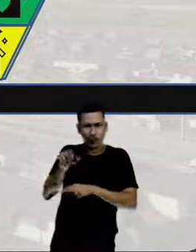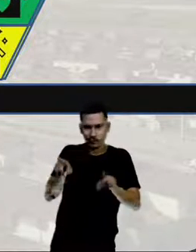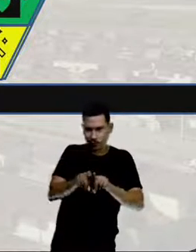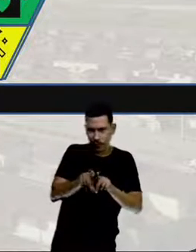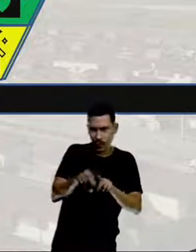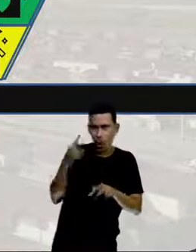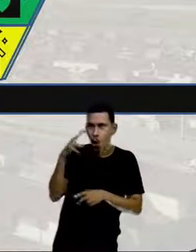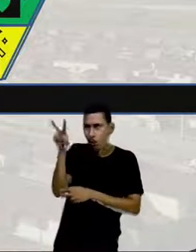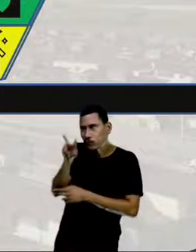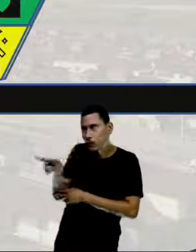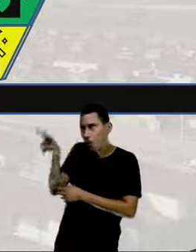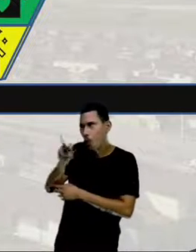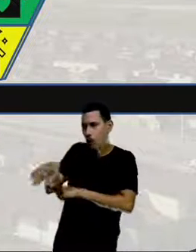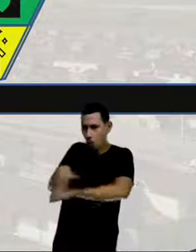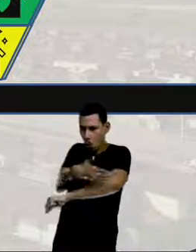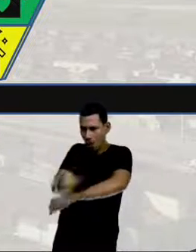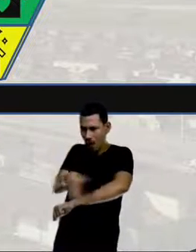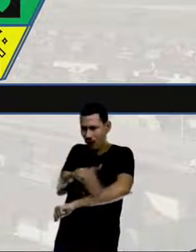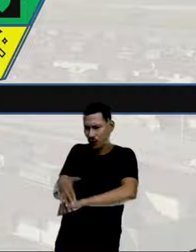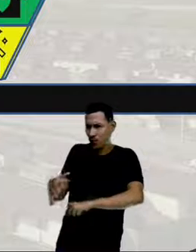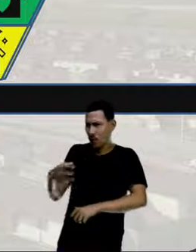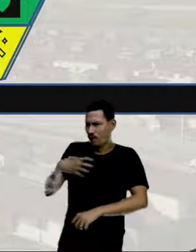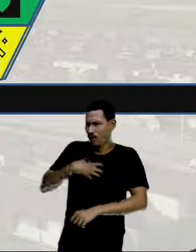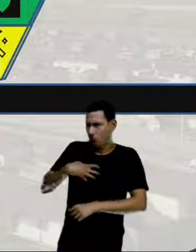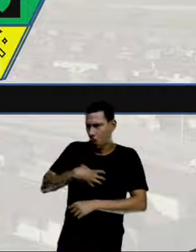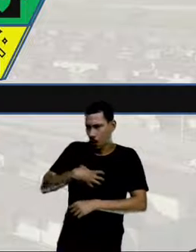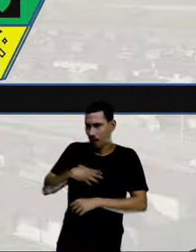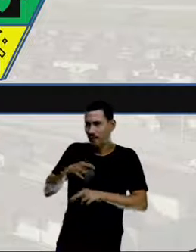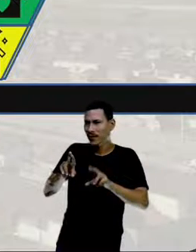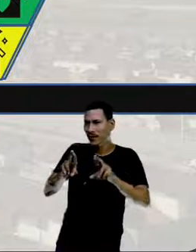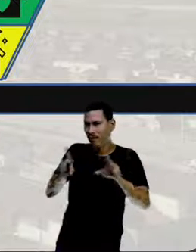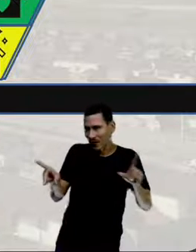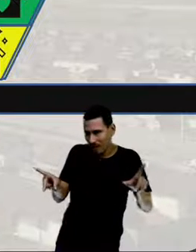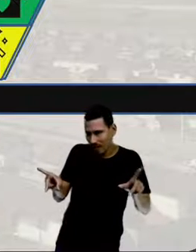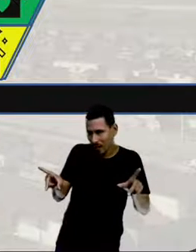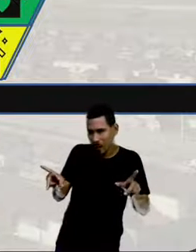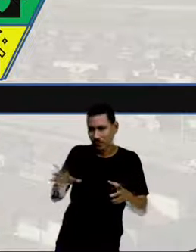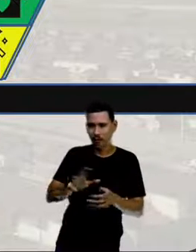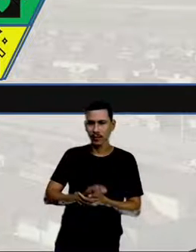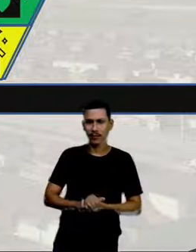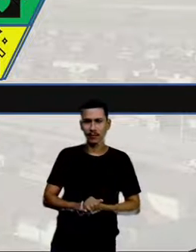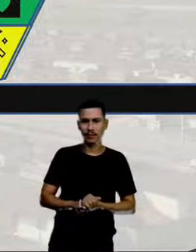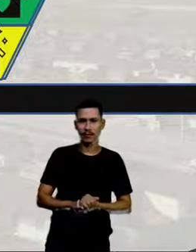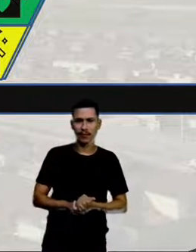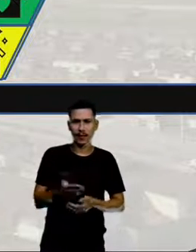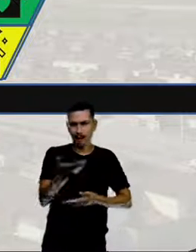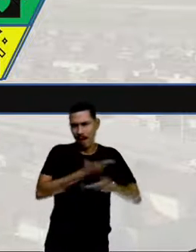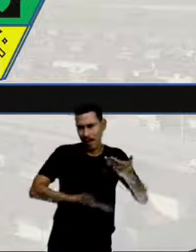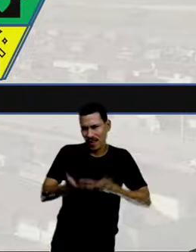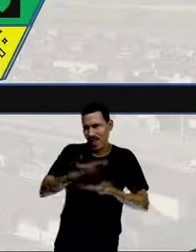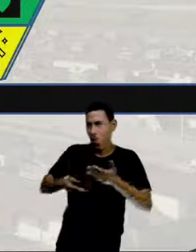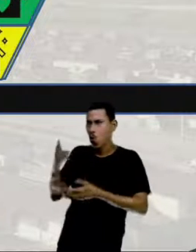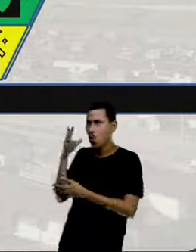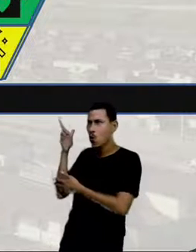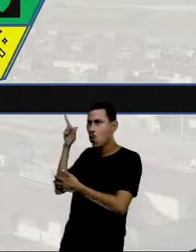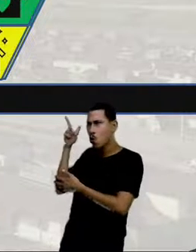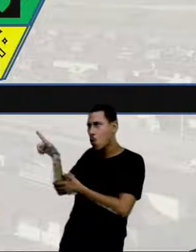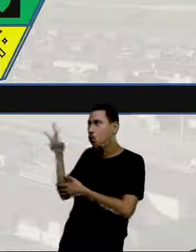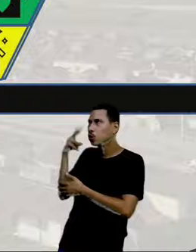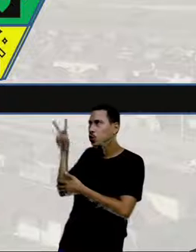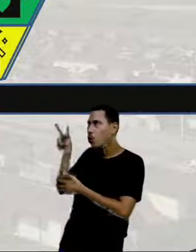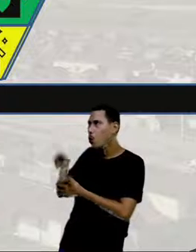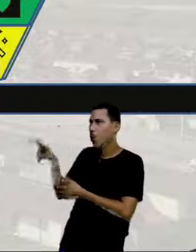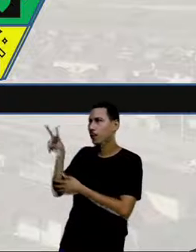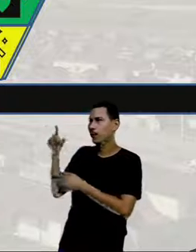E essa rua, que ela tem um formato diferente, né, uma posição diferente com relação a essas daqui, ela